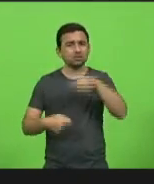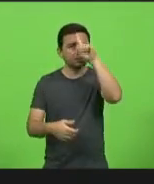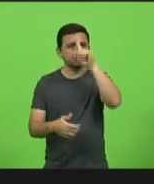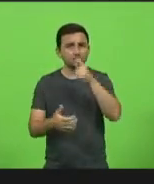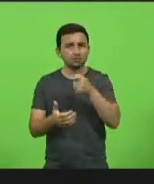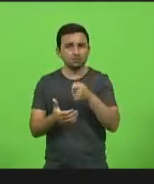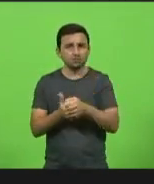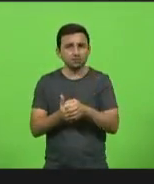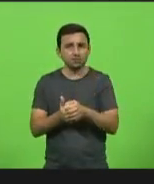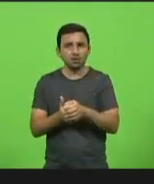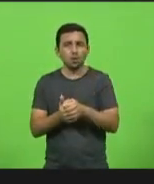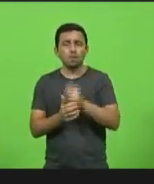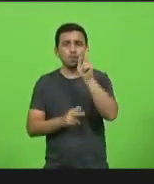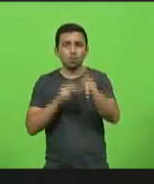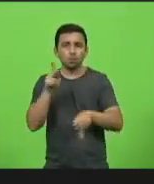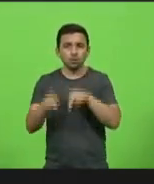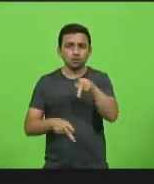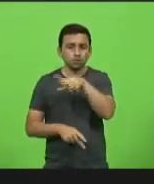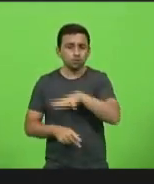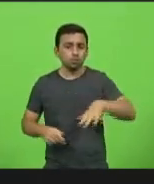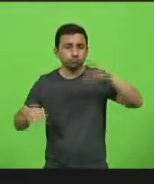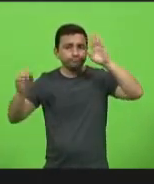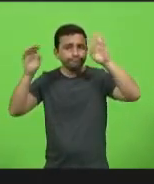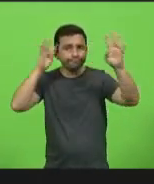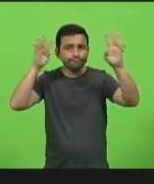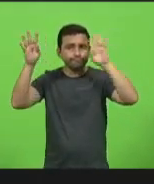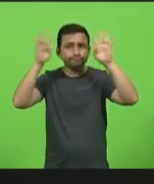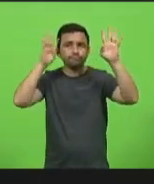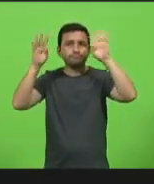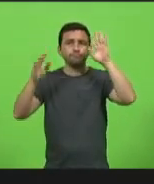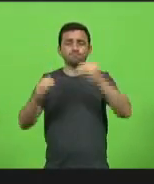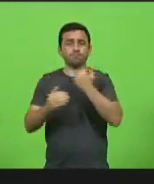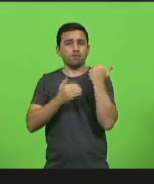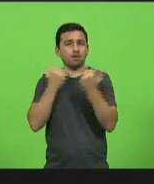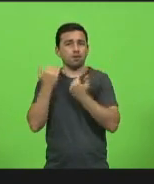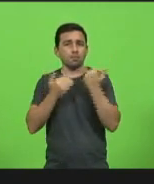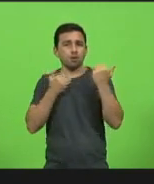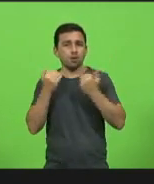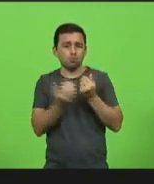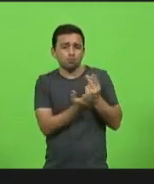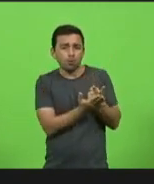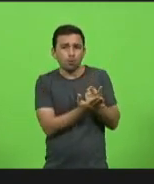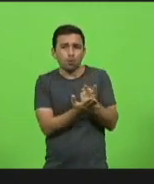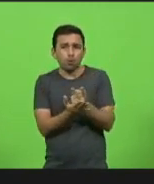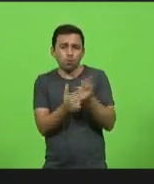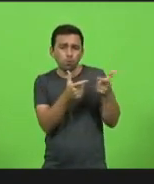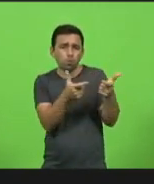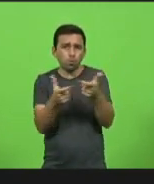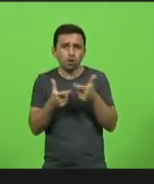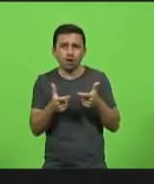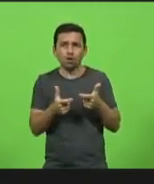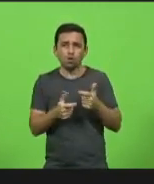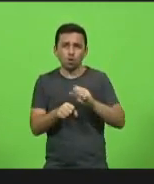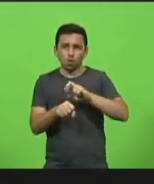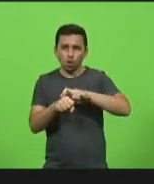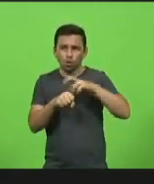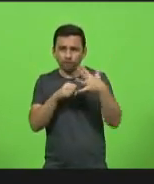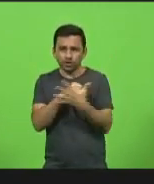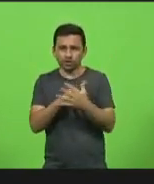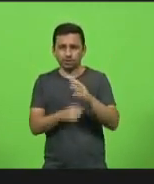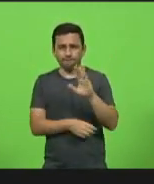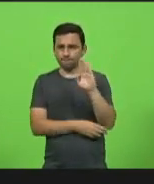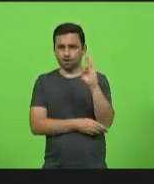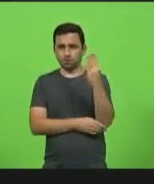e que a população consiga refletir que estão morrendo pessoas nos leitos de UTI. O Covid não é fake news, gente.